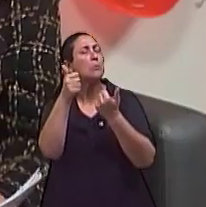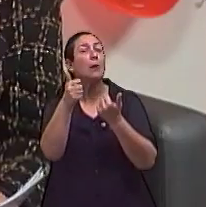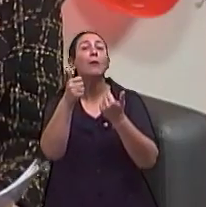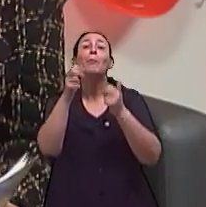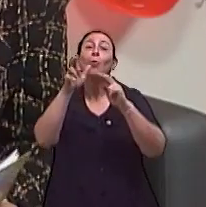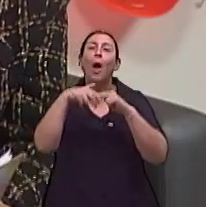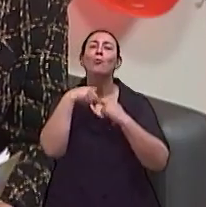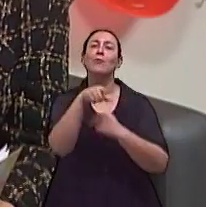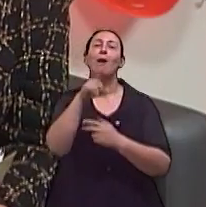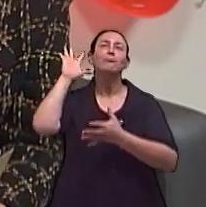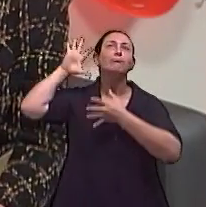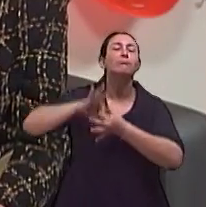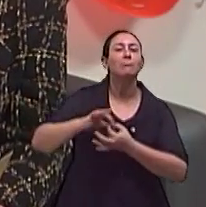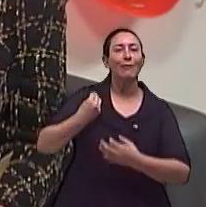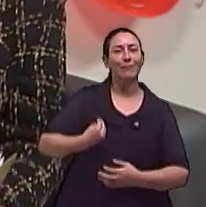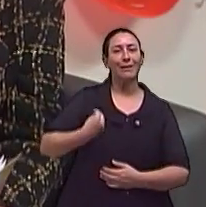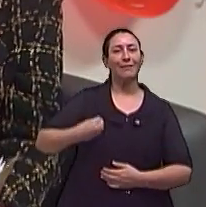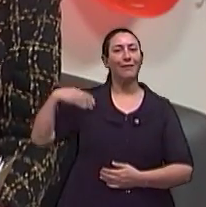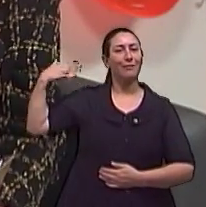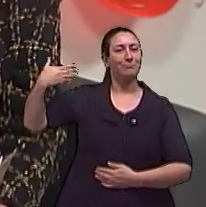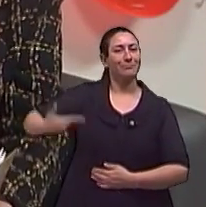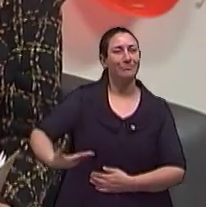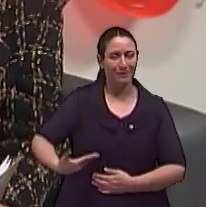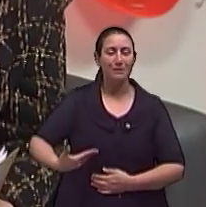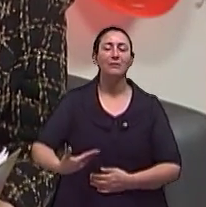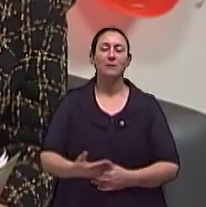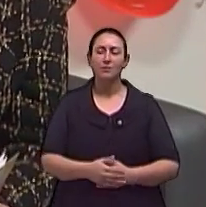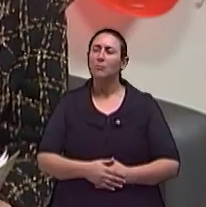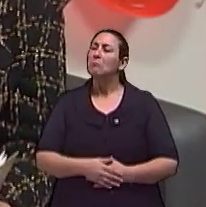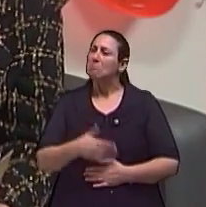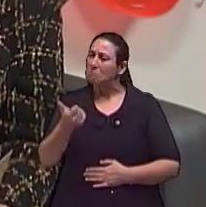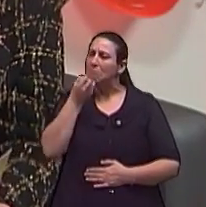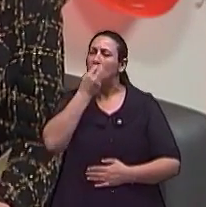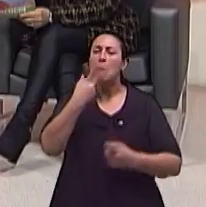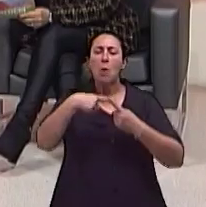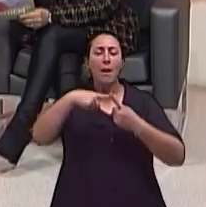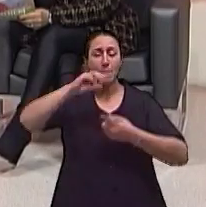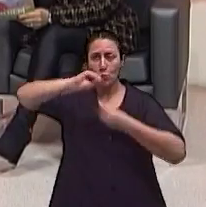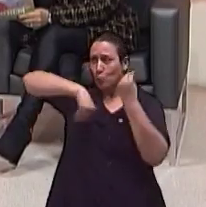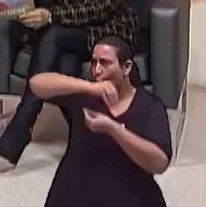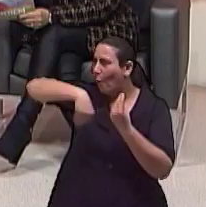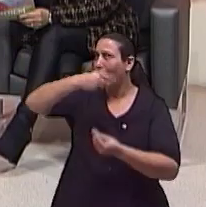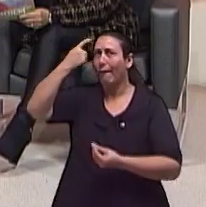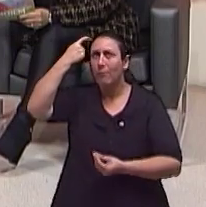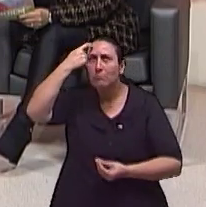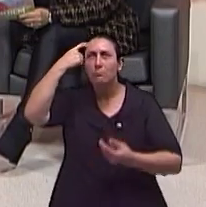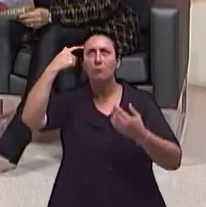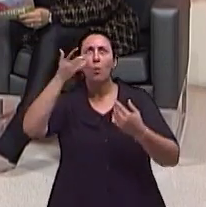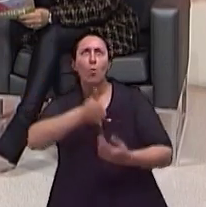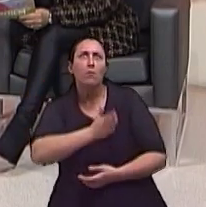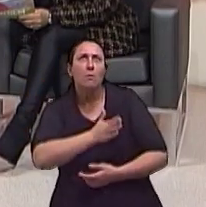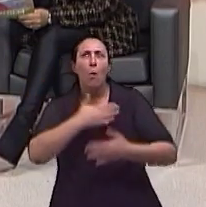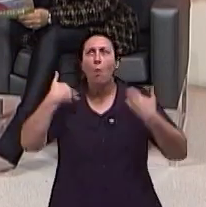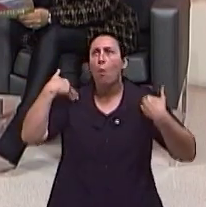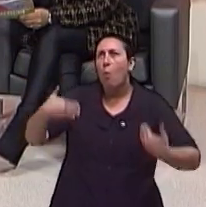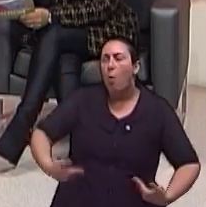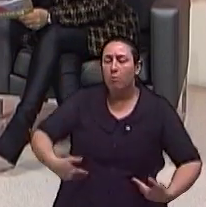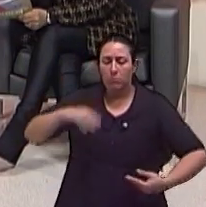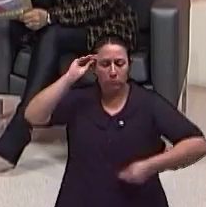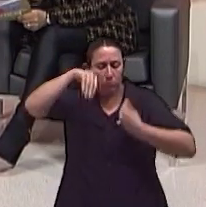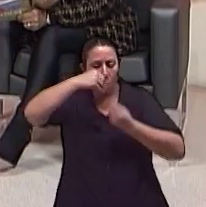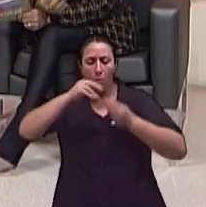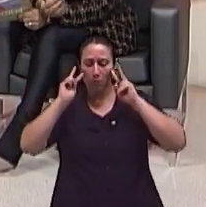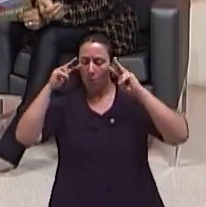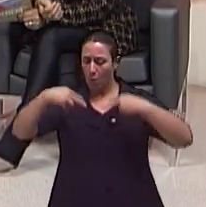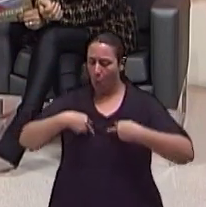Ou seja, a característica desse trabalho teatral é porque trabalha com corpo, mente, emoção, tudo junto ao autoconhecimento